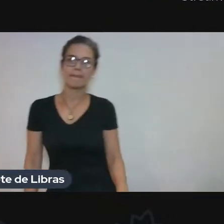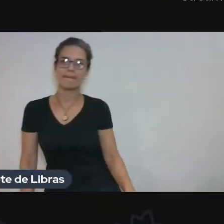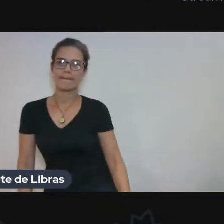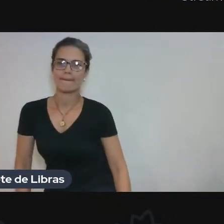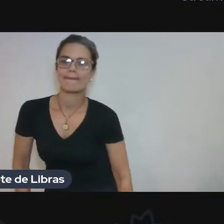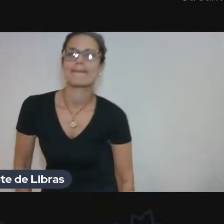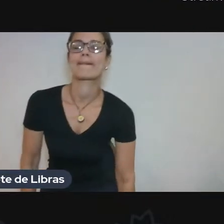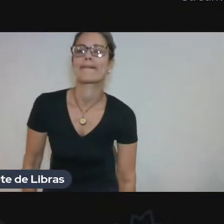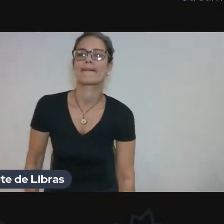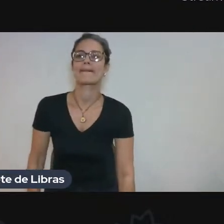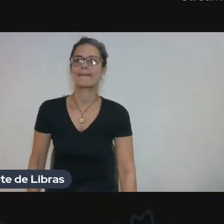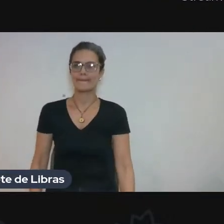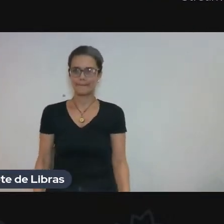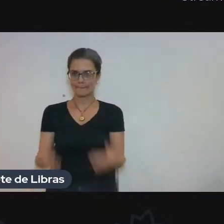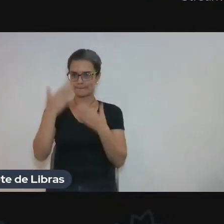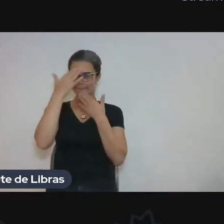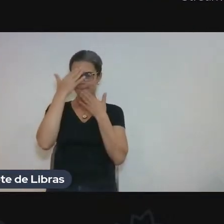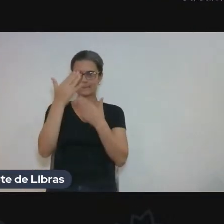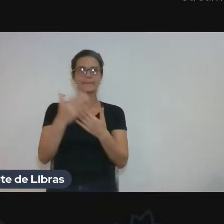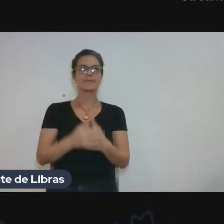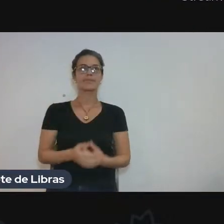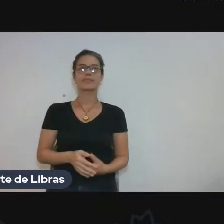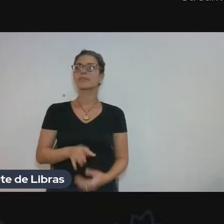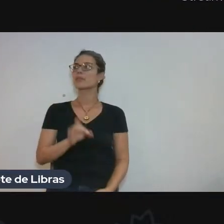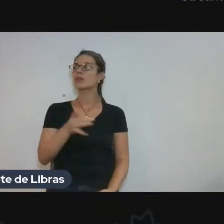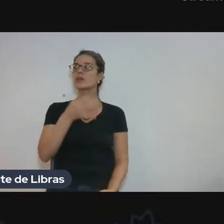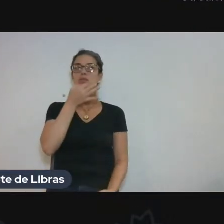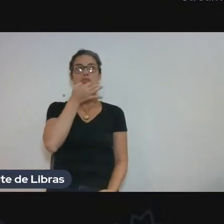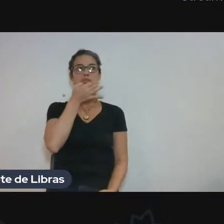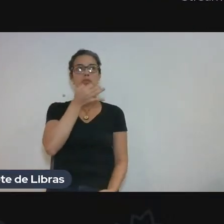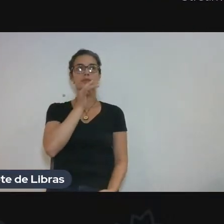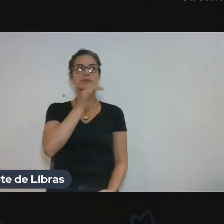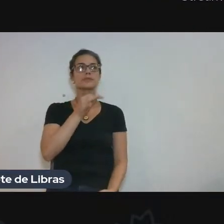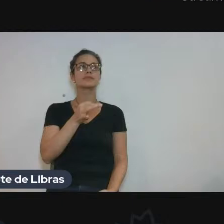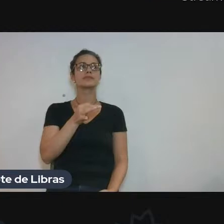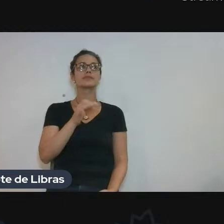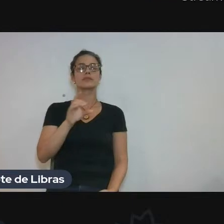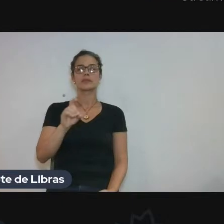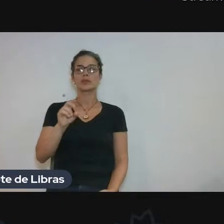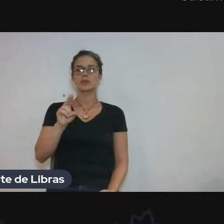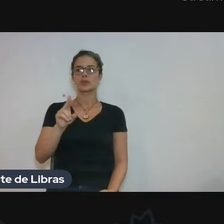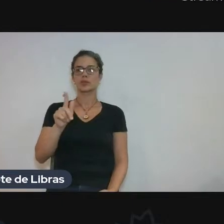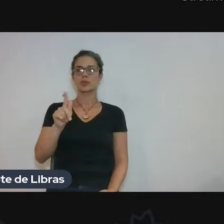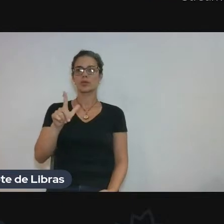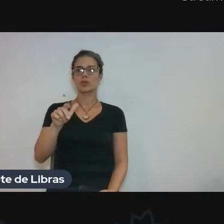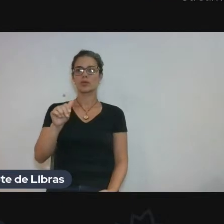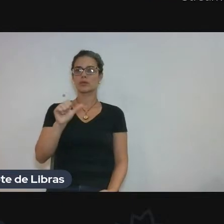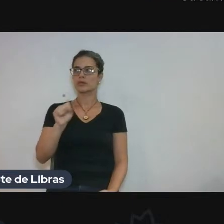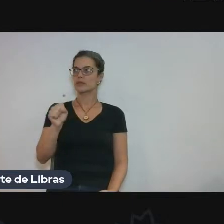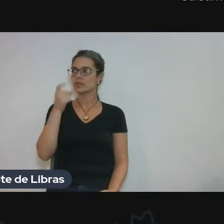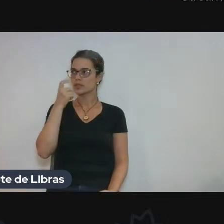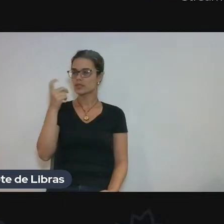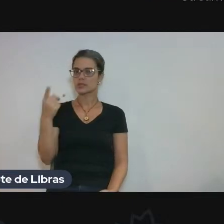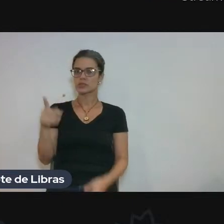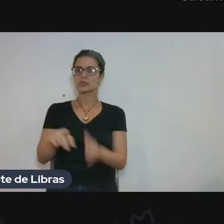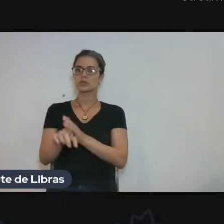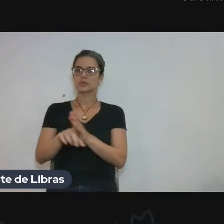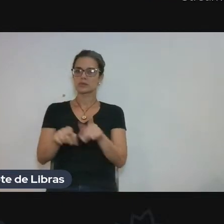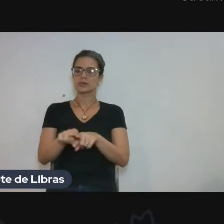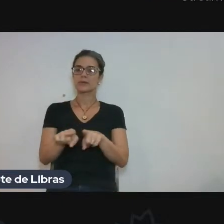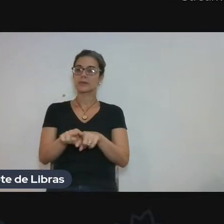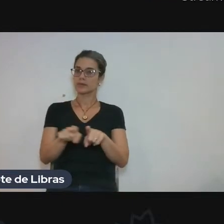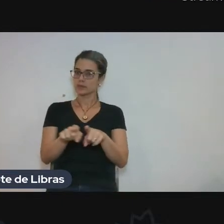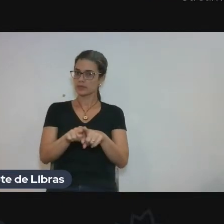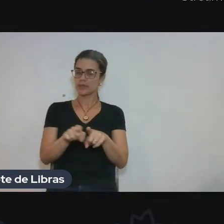Obrigado. Gostaria de fazer só um comentário. Eu achei muito interessante a sua pesquisa, né? Eu também trabalho com pesquisa de